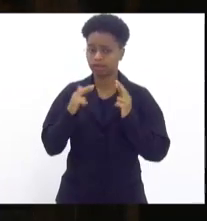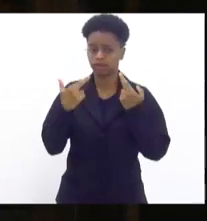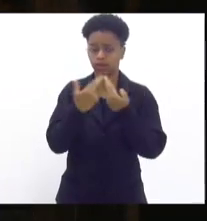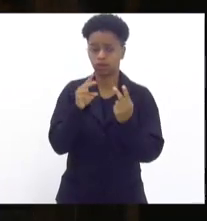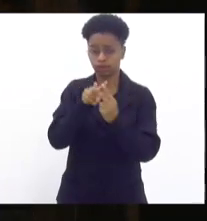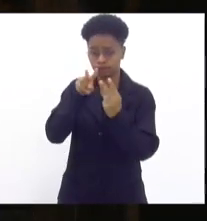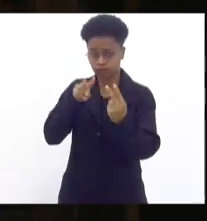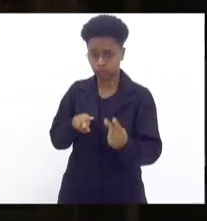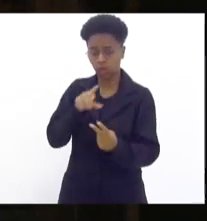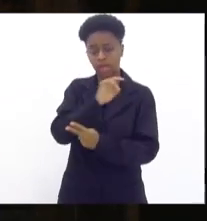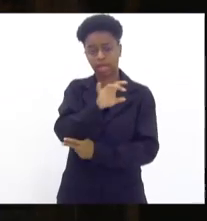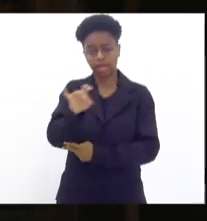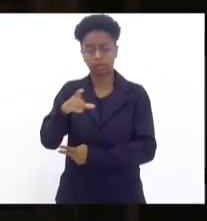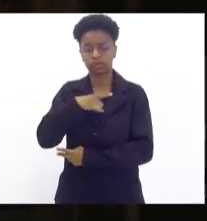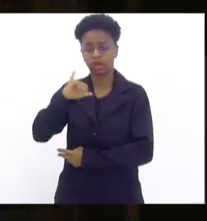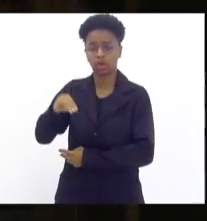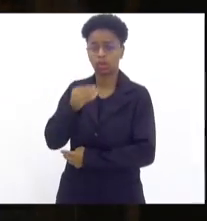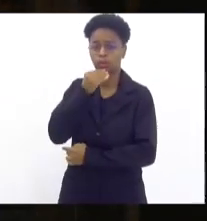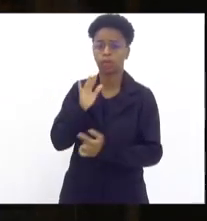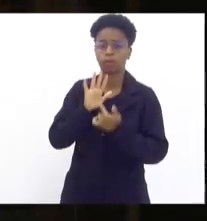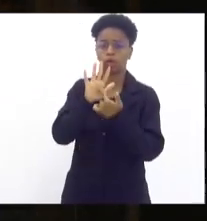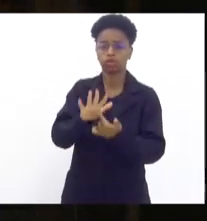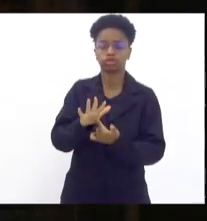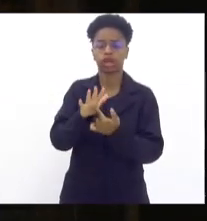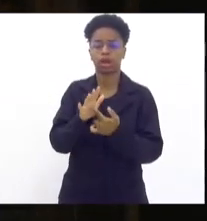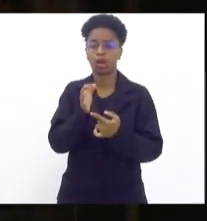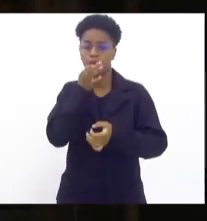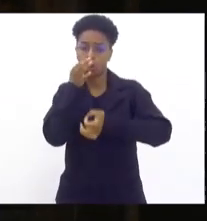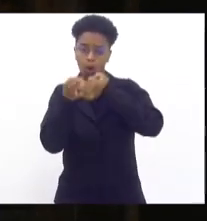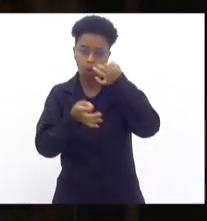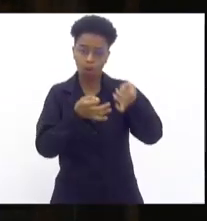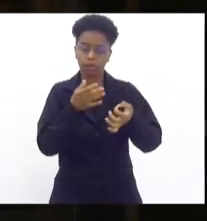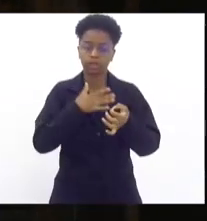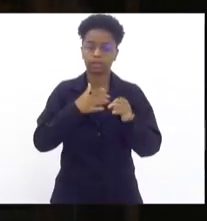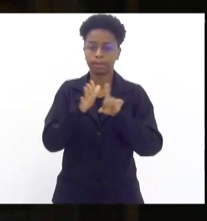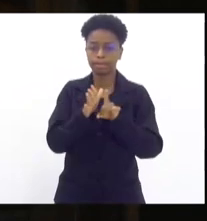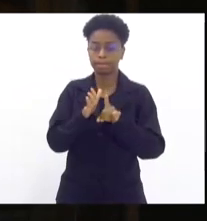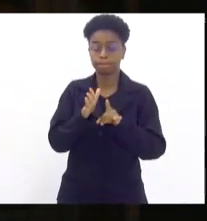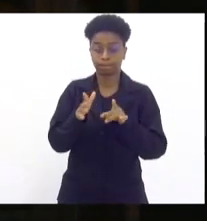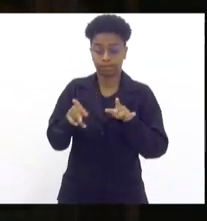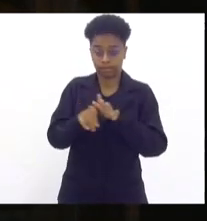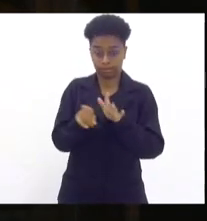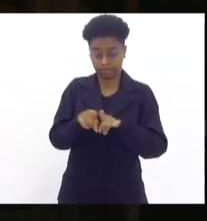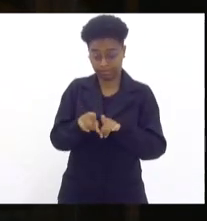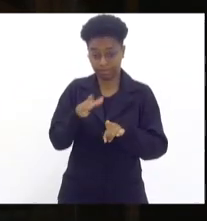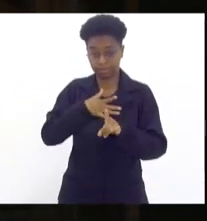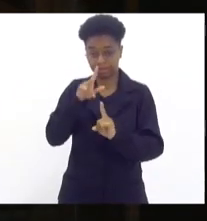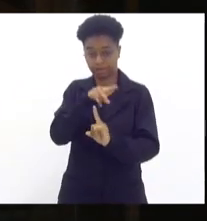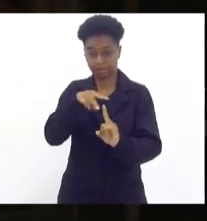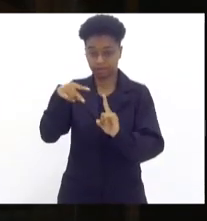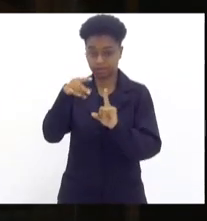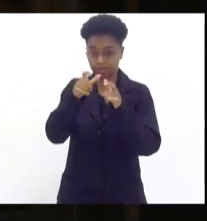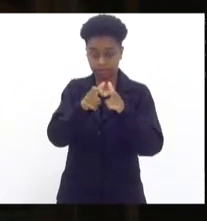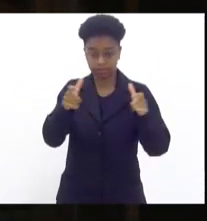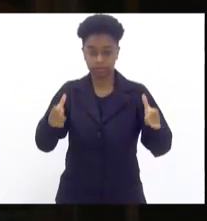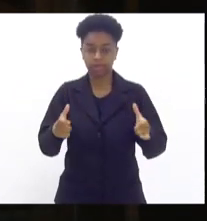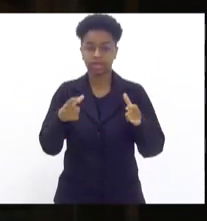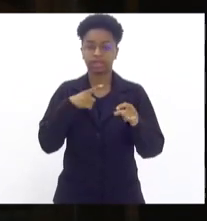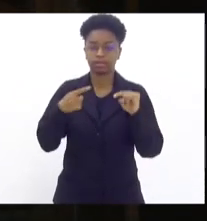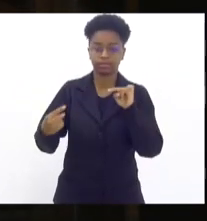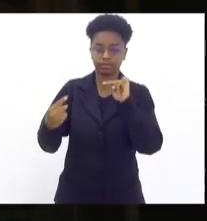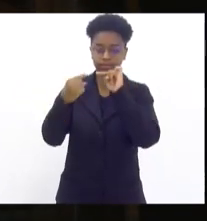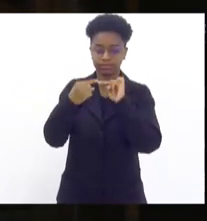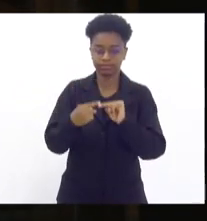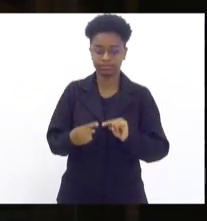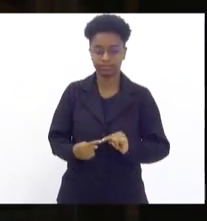em que cada um tinha a oportunidade de mostrar suas colocações e eu, na minha visão macro, ponderar com eles se aquelas colocações são ou não adequadas. Isso